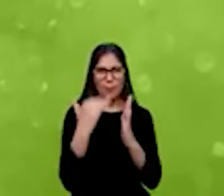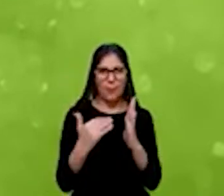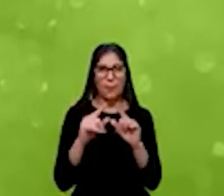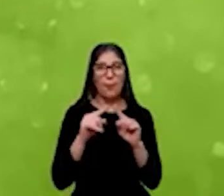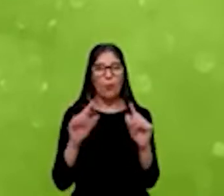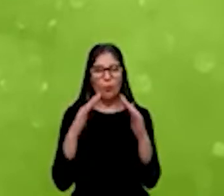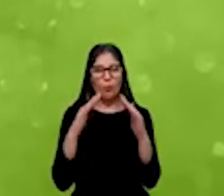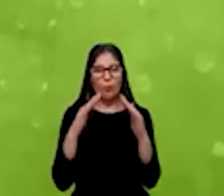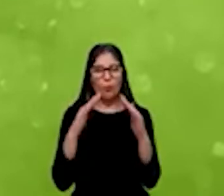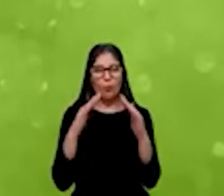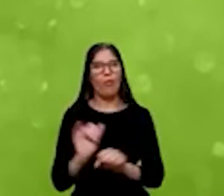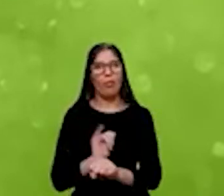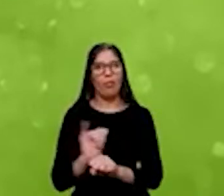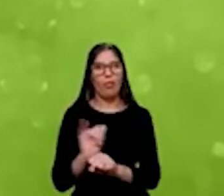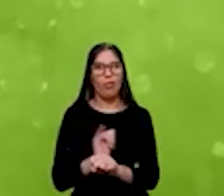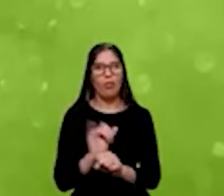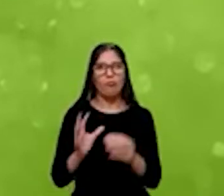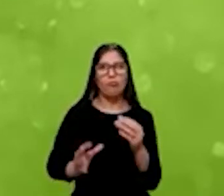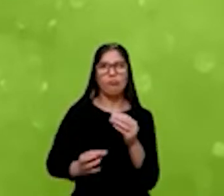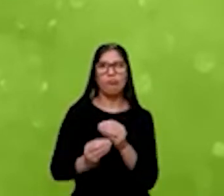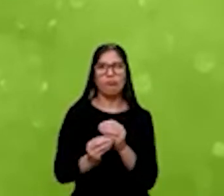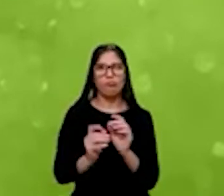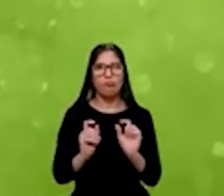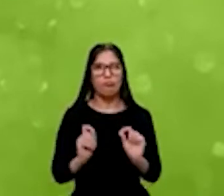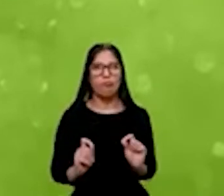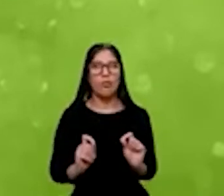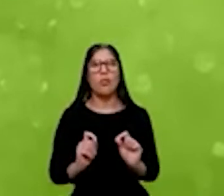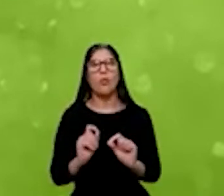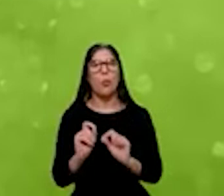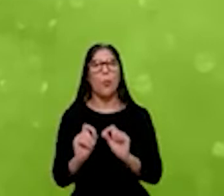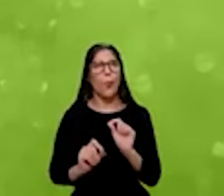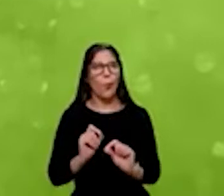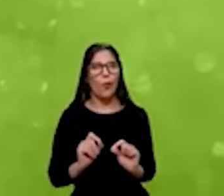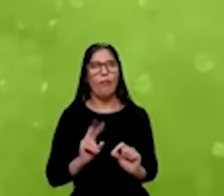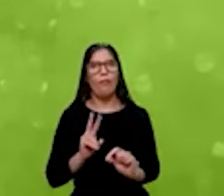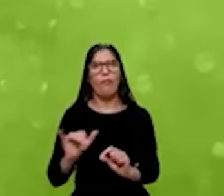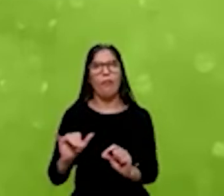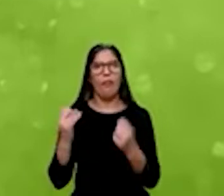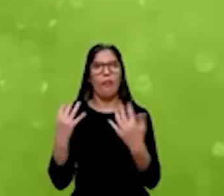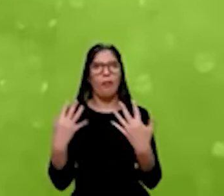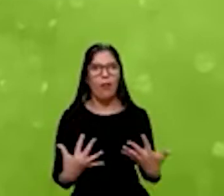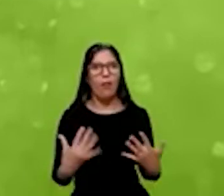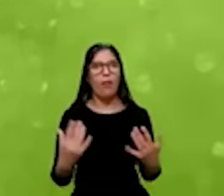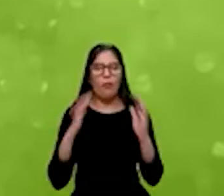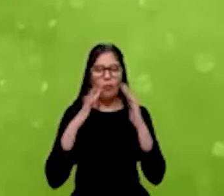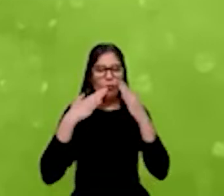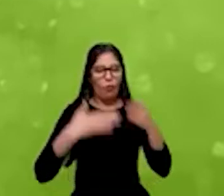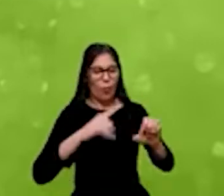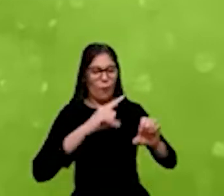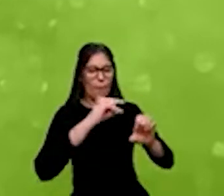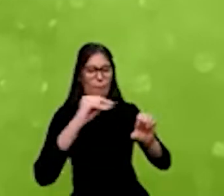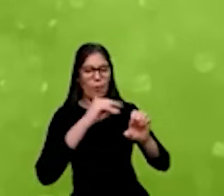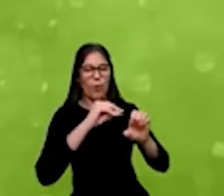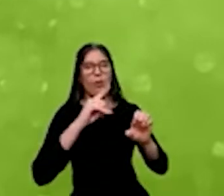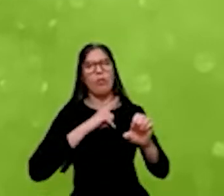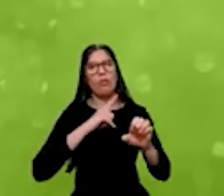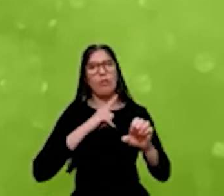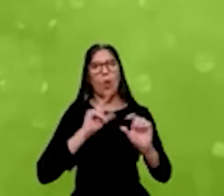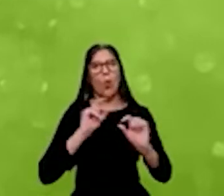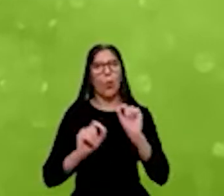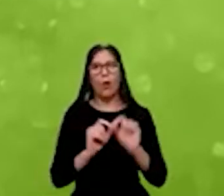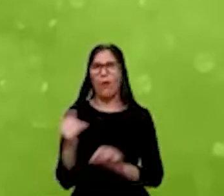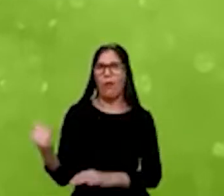estratégia, complementar a nossa estratégia que vai levar para o tema do empreendedorismo. A gente tem alguns blocos fundamentais